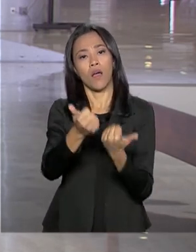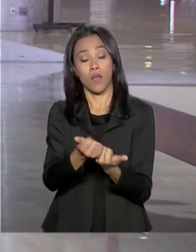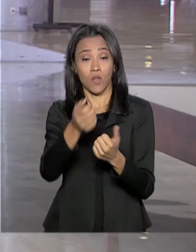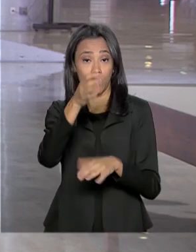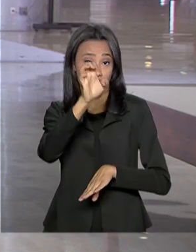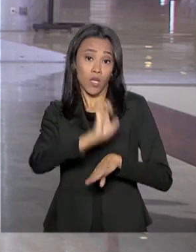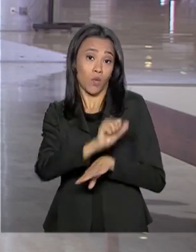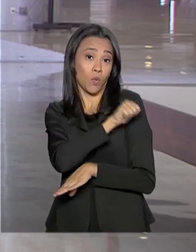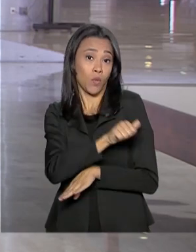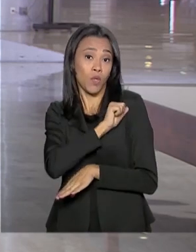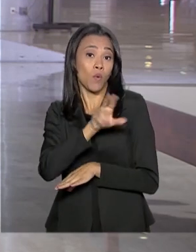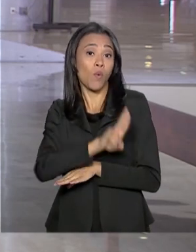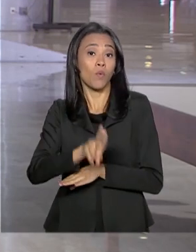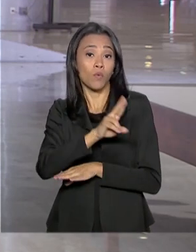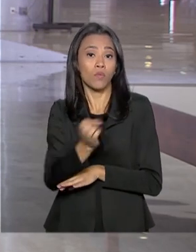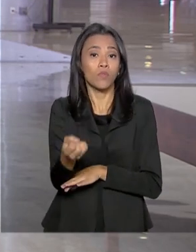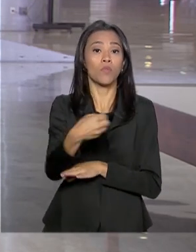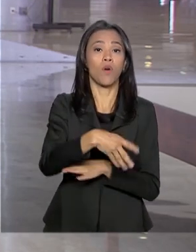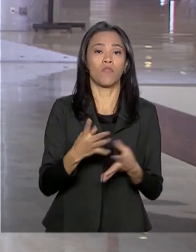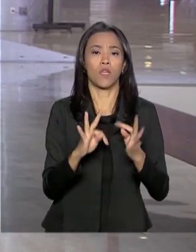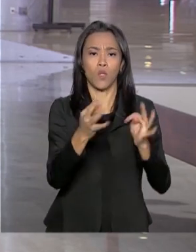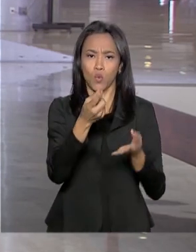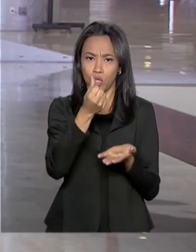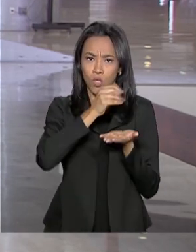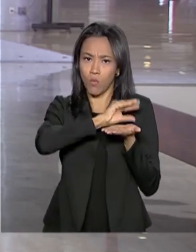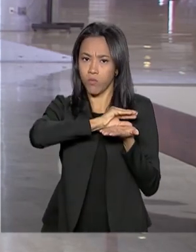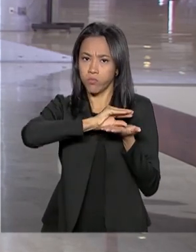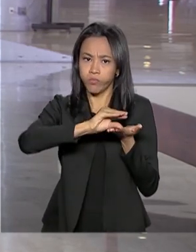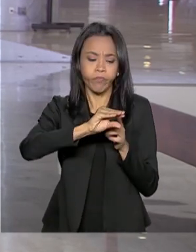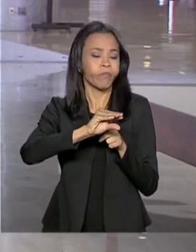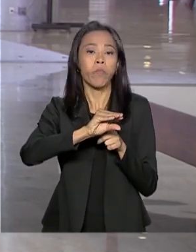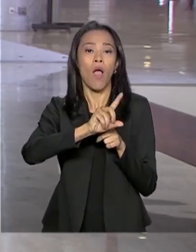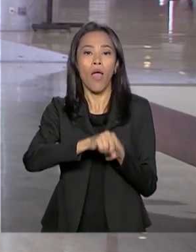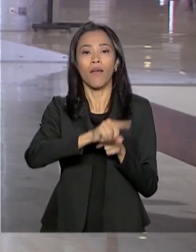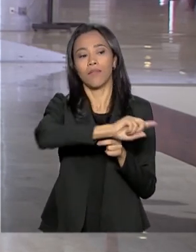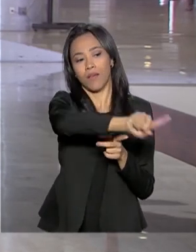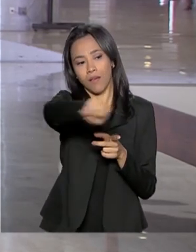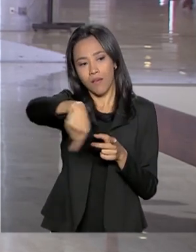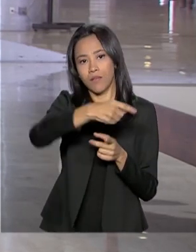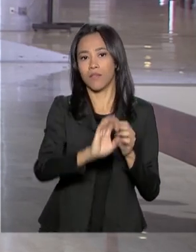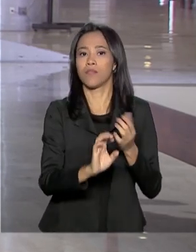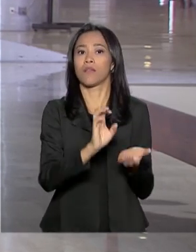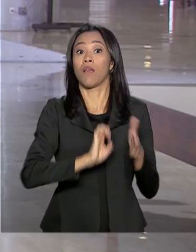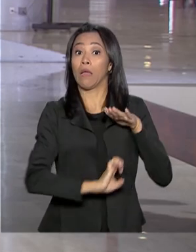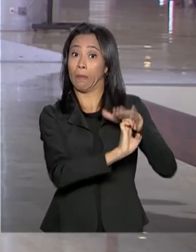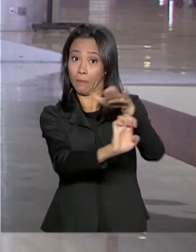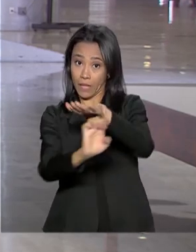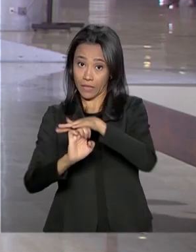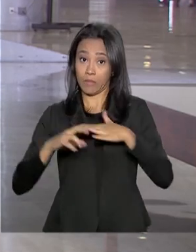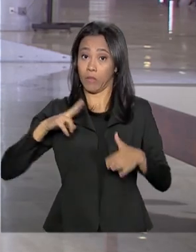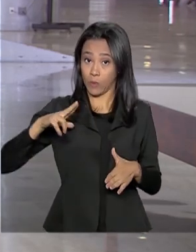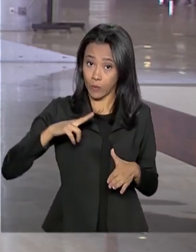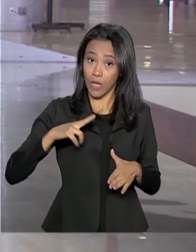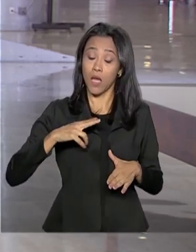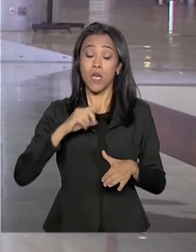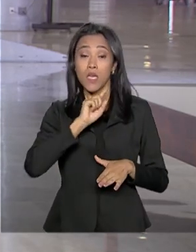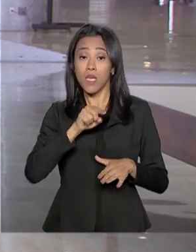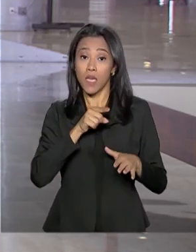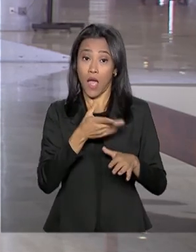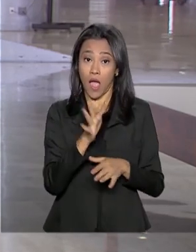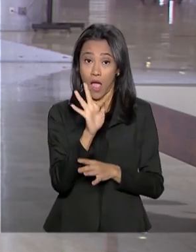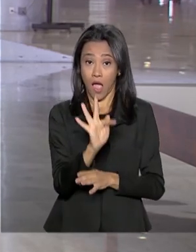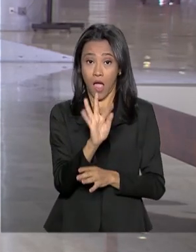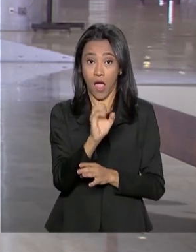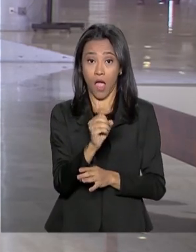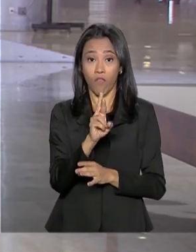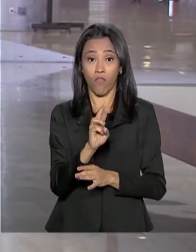tecnologias. O dinheiro para esse projeto virá da iniciativa privada. Segundo o presidente Bolsonaro, a intenção é que a Fórmula 1 seja